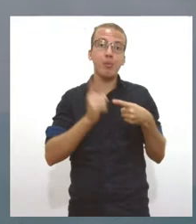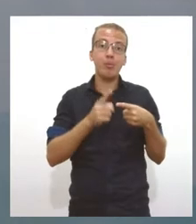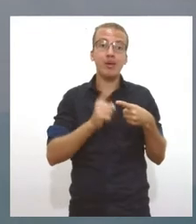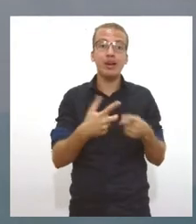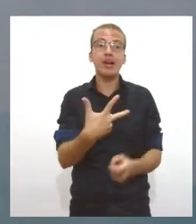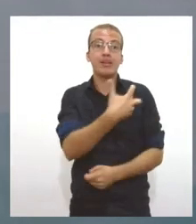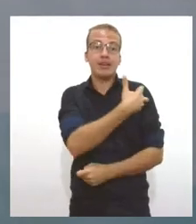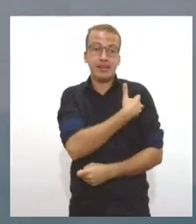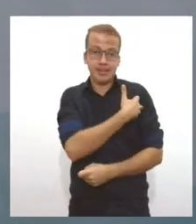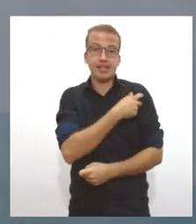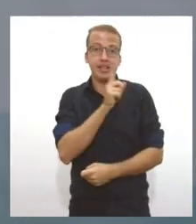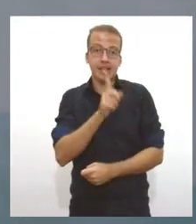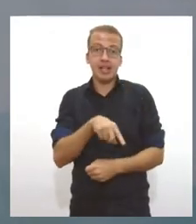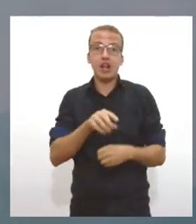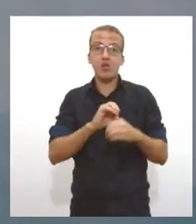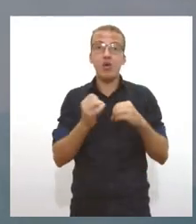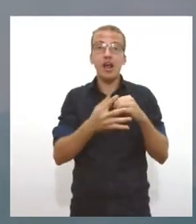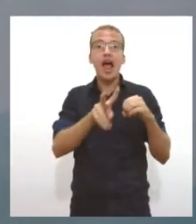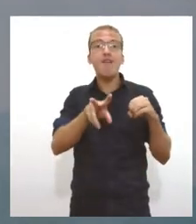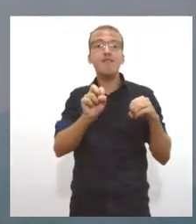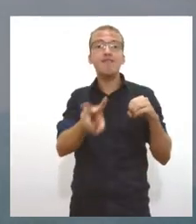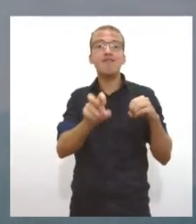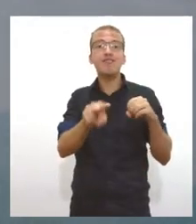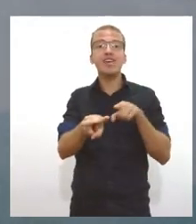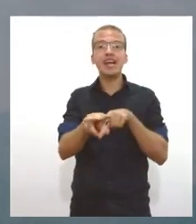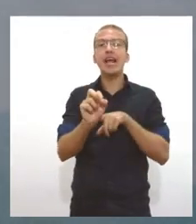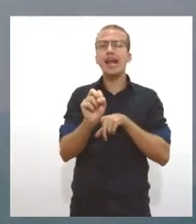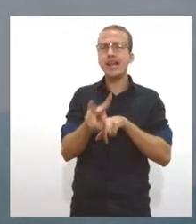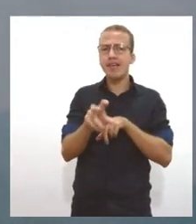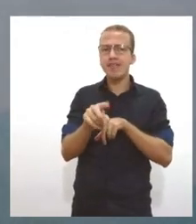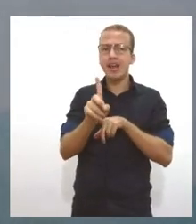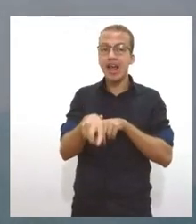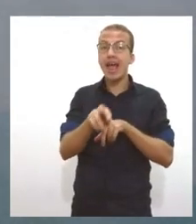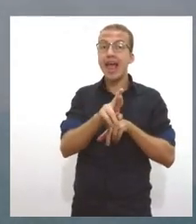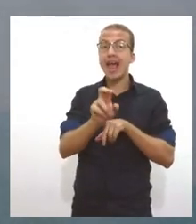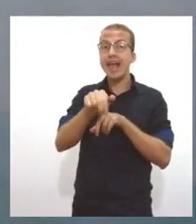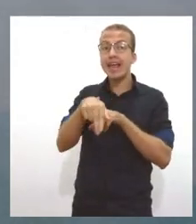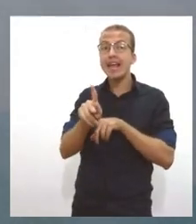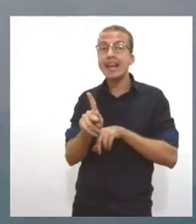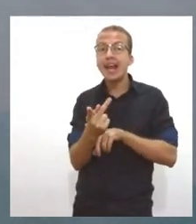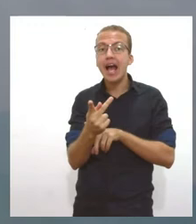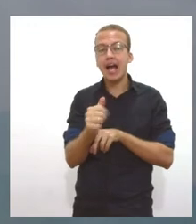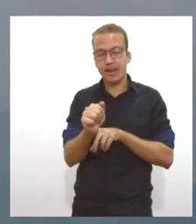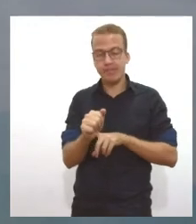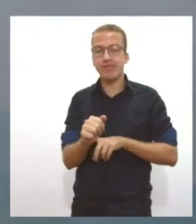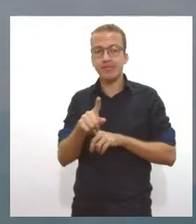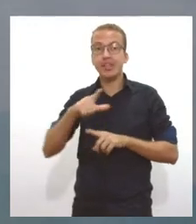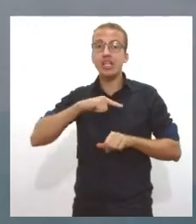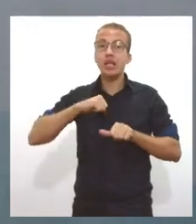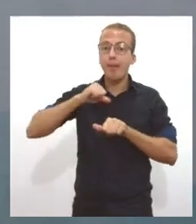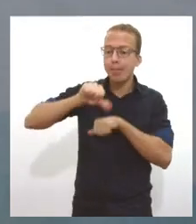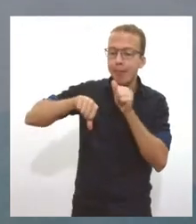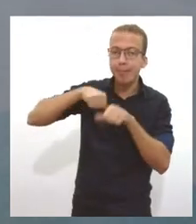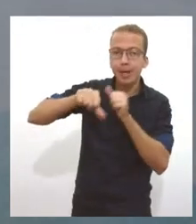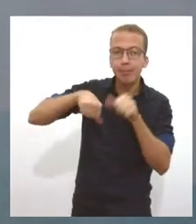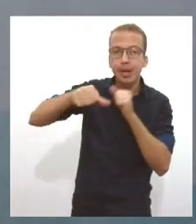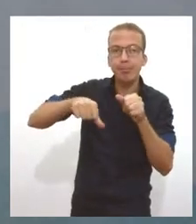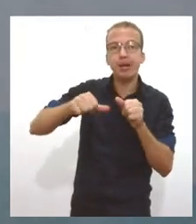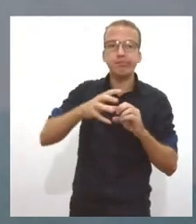a doença é viral, e o vírus dele é um vírus de RNA. O que é isso? É um vírus que sofre mutação. Então,